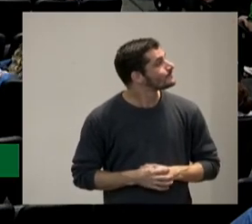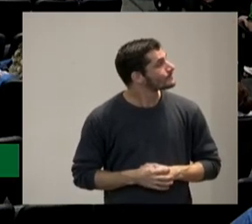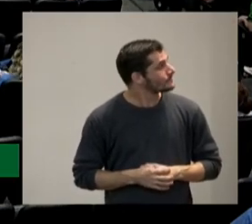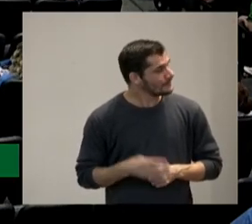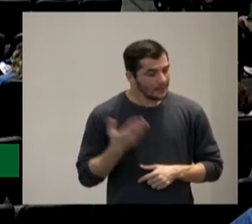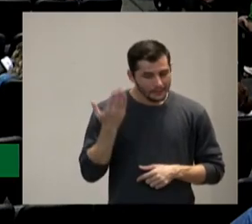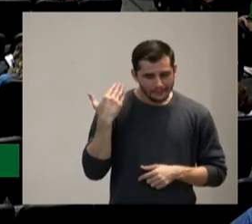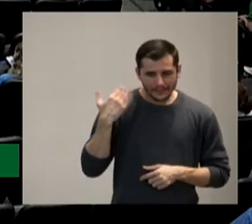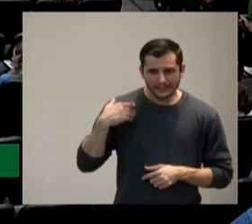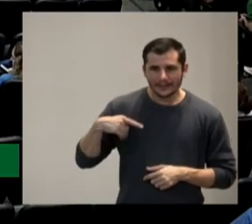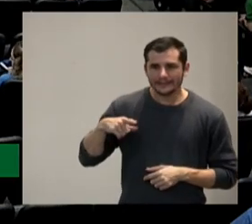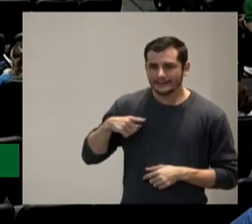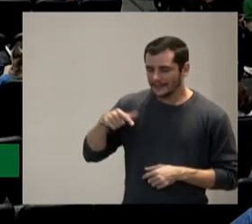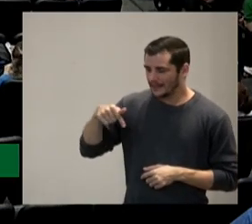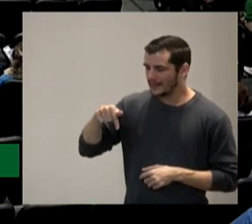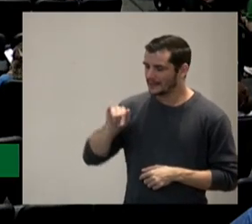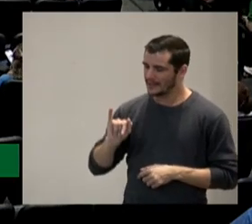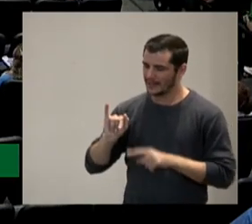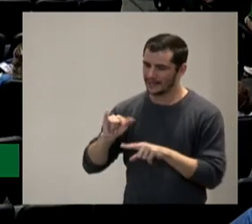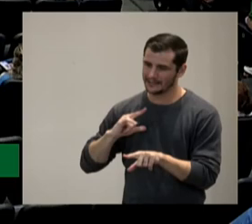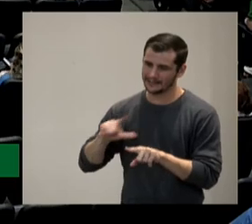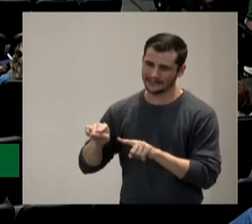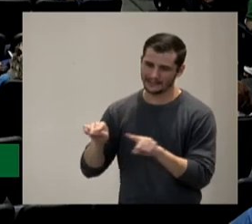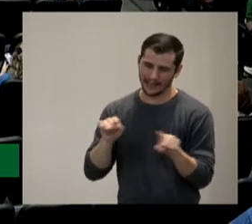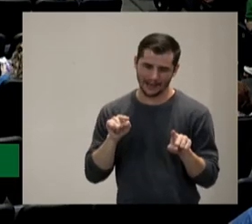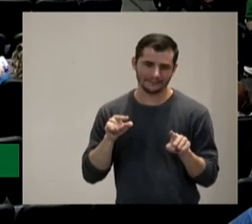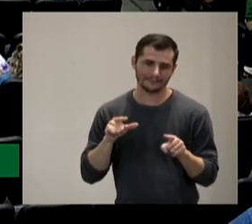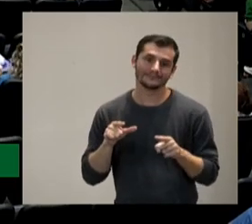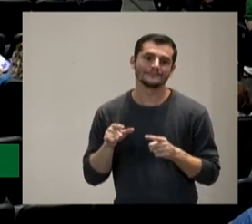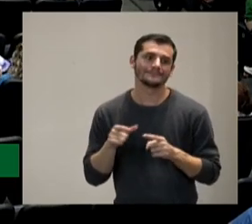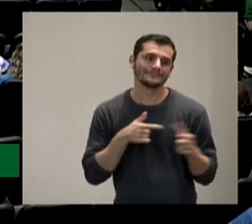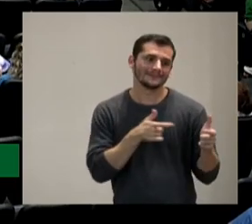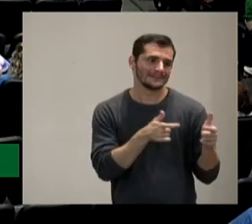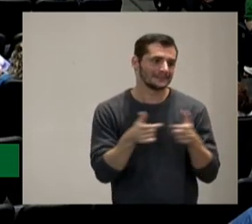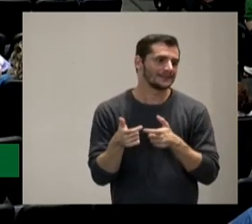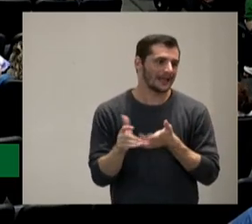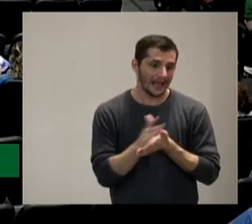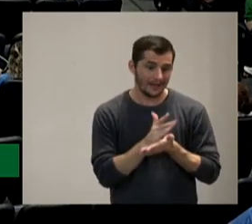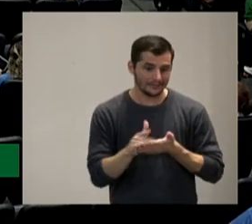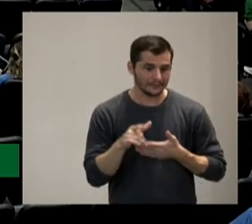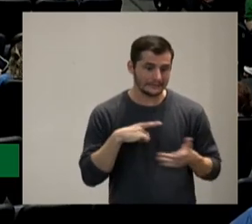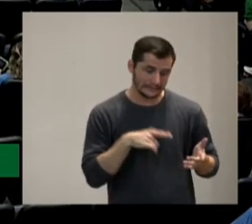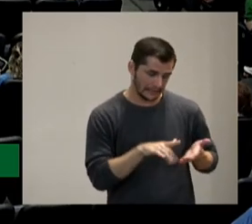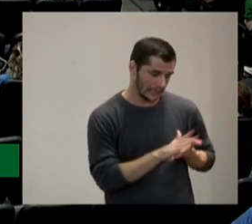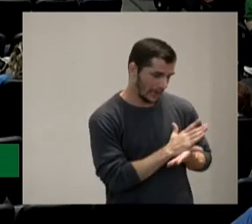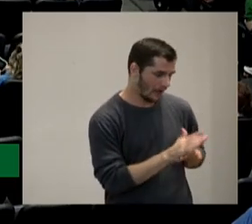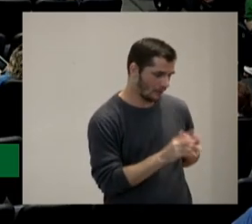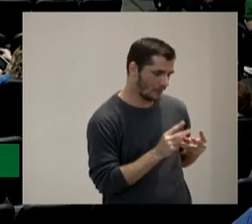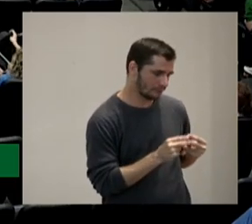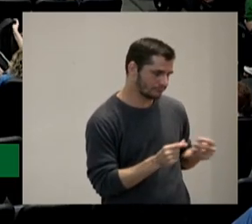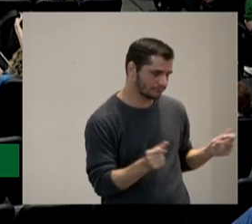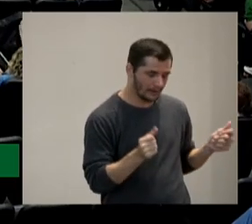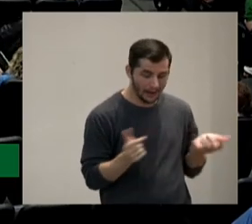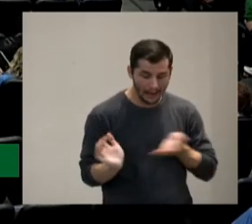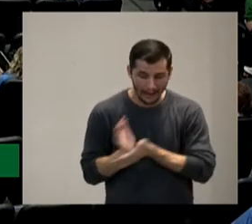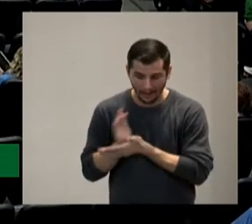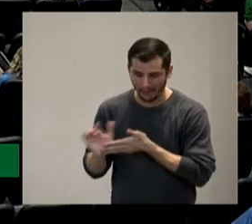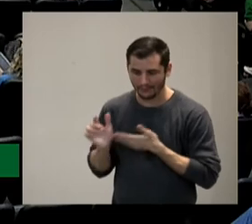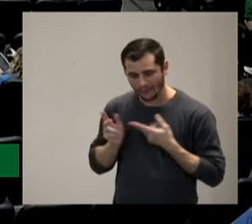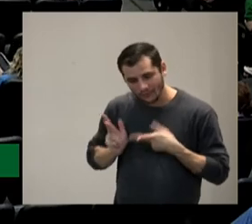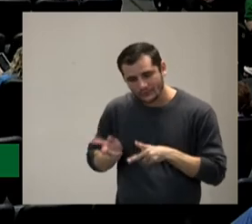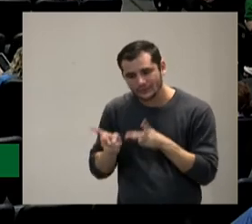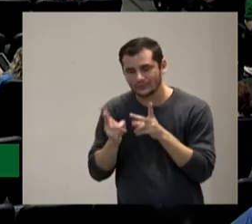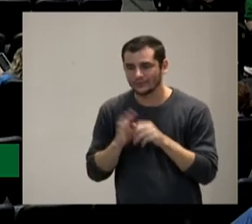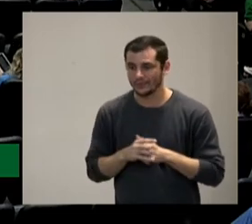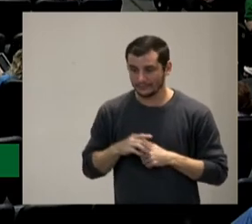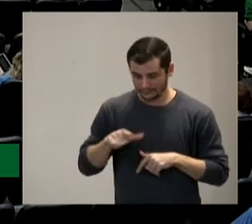não fui tão feliz no comentário em alguns lugares acabou e tem todo um